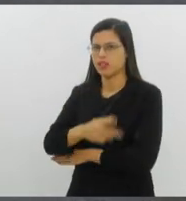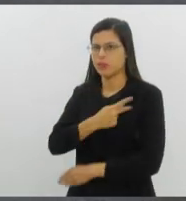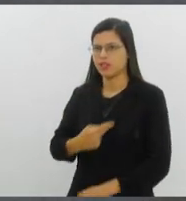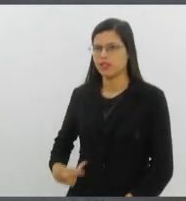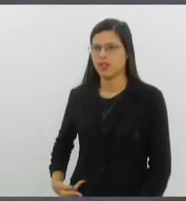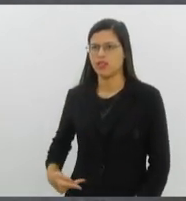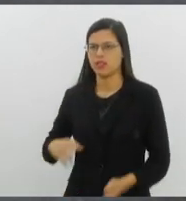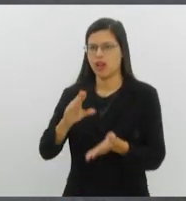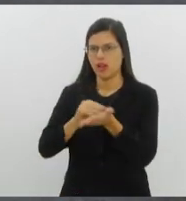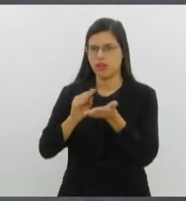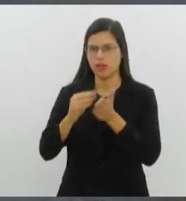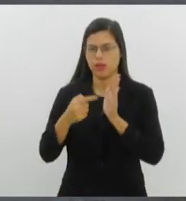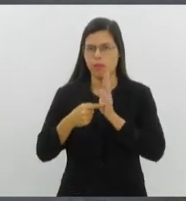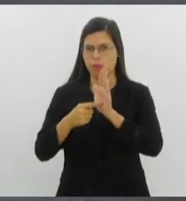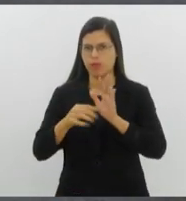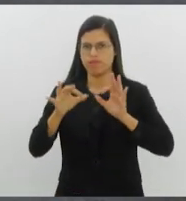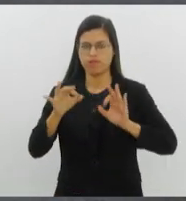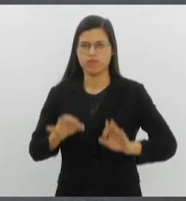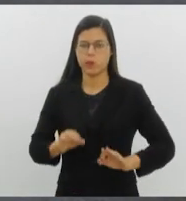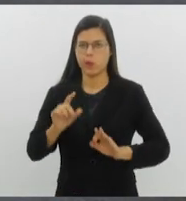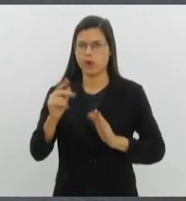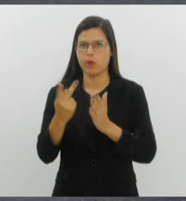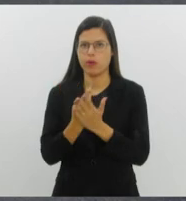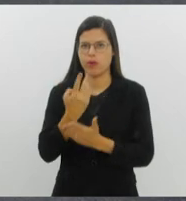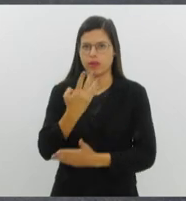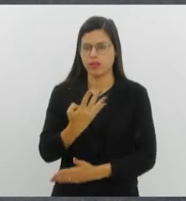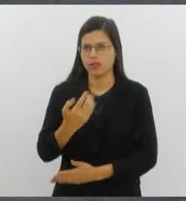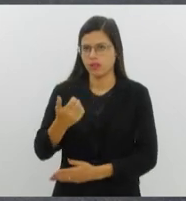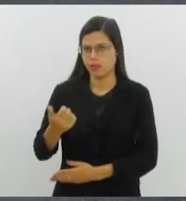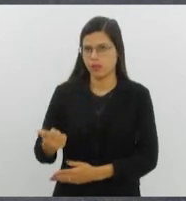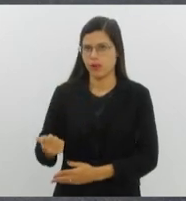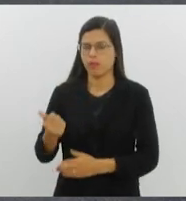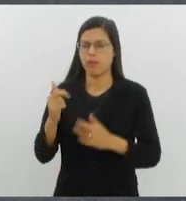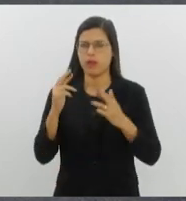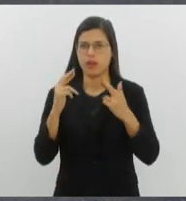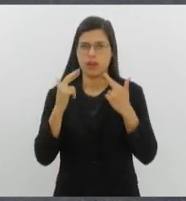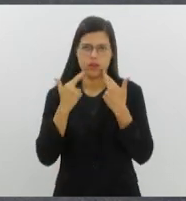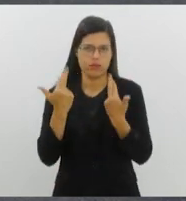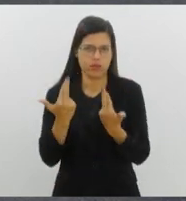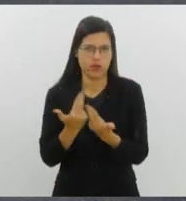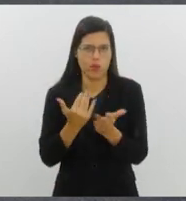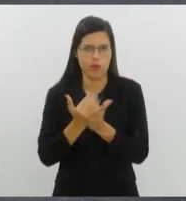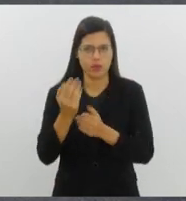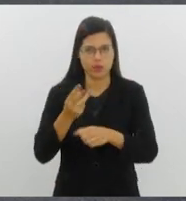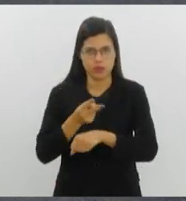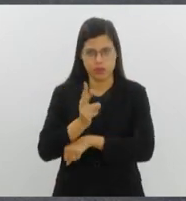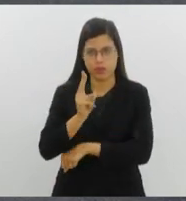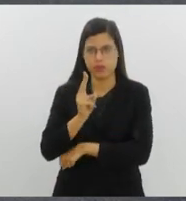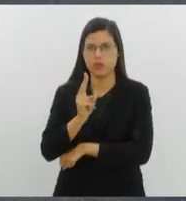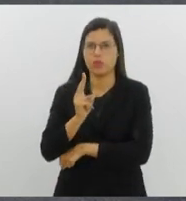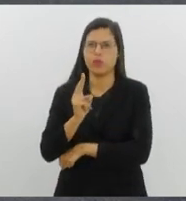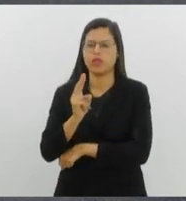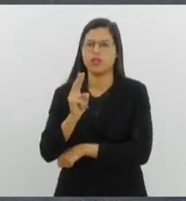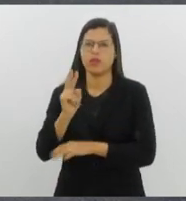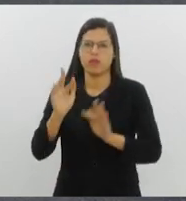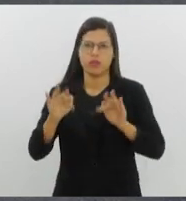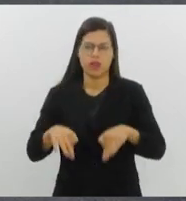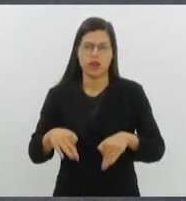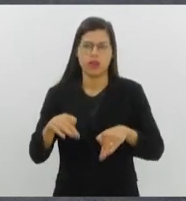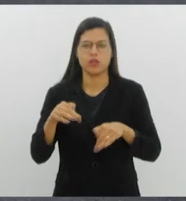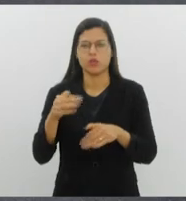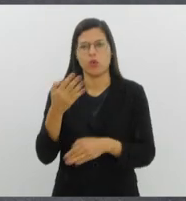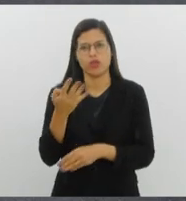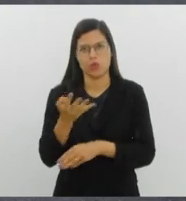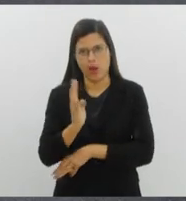A ata reflete com exatidão o ocorrido na 41ª sessão ordinária que, iniciada às 14 horas, foi encerrada às 16 horas e